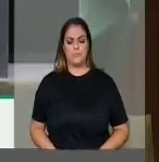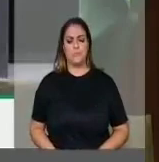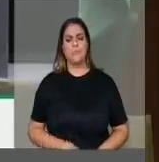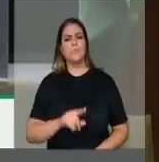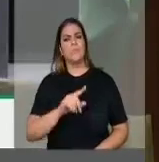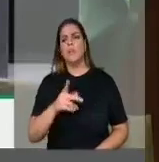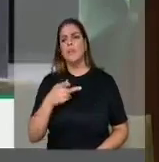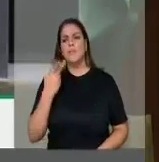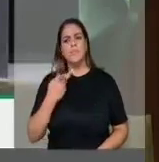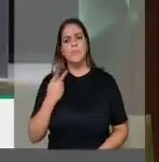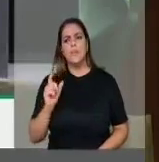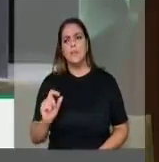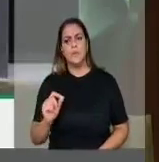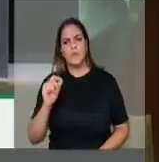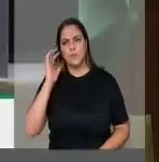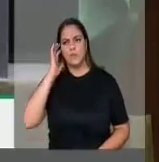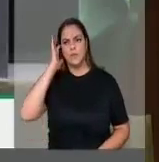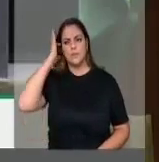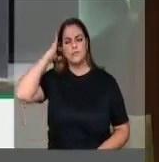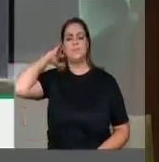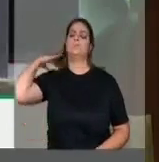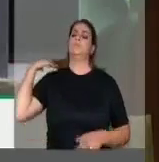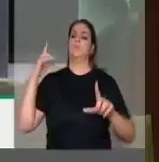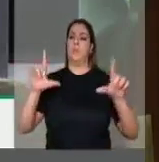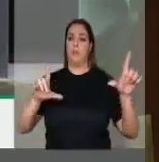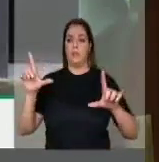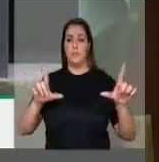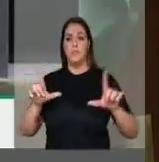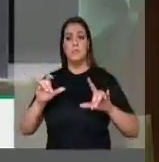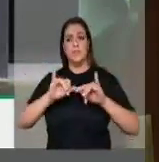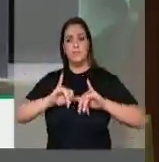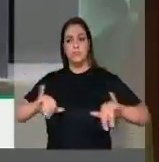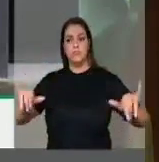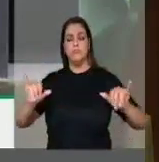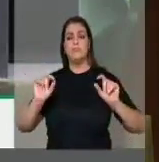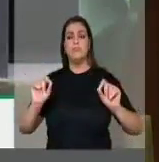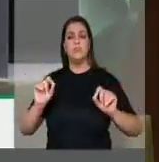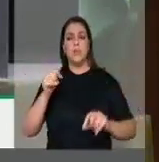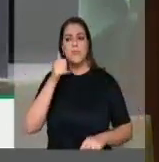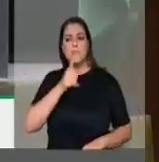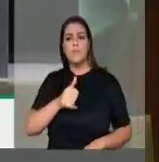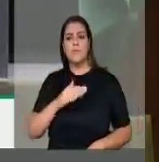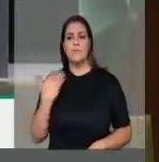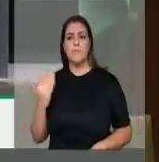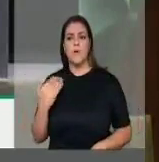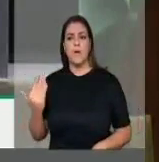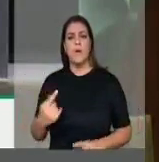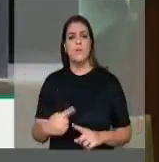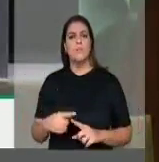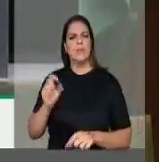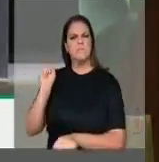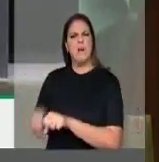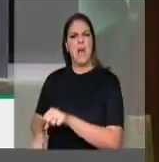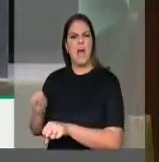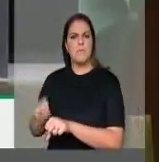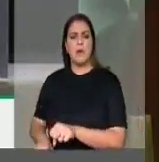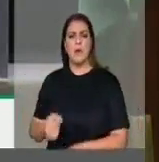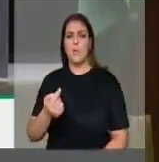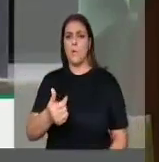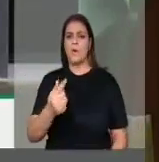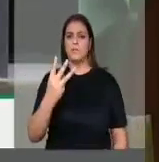ela falava sobre o feminicídio. Gente, foram quase 3 mil feminicídios de março de